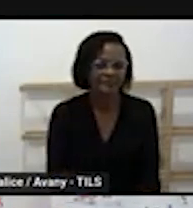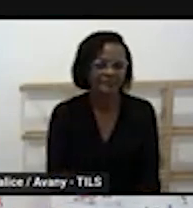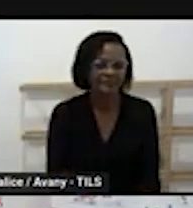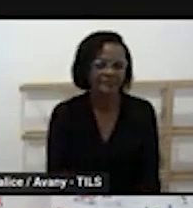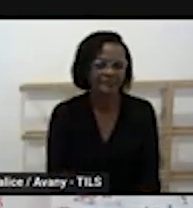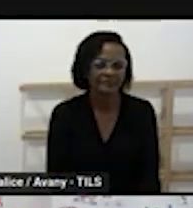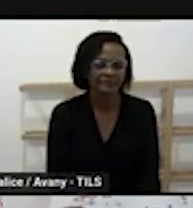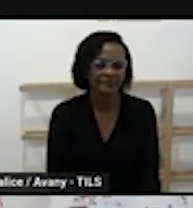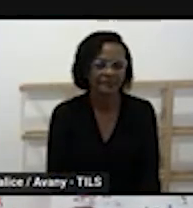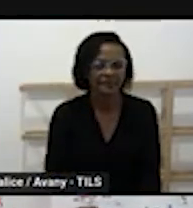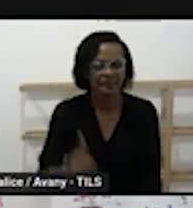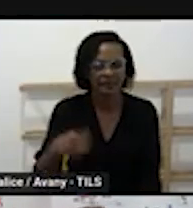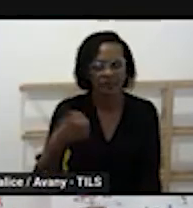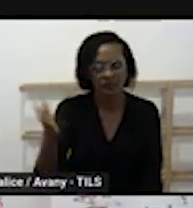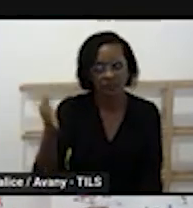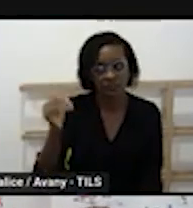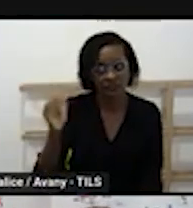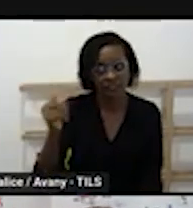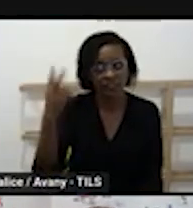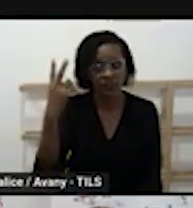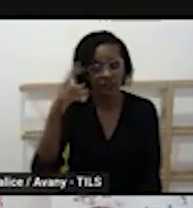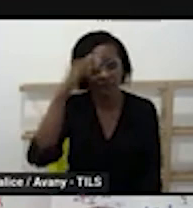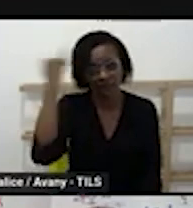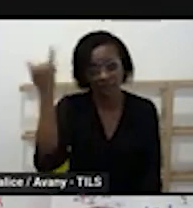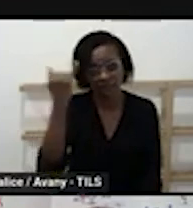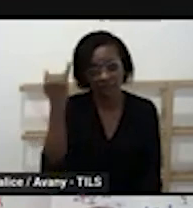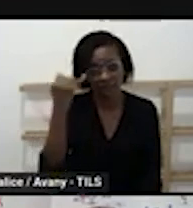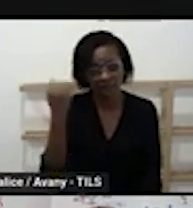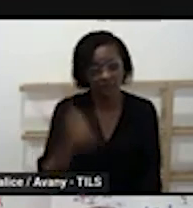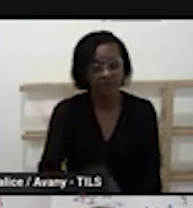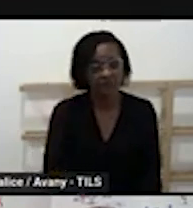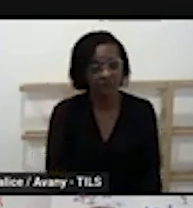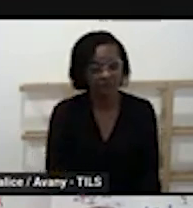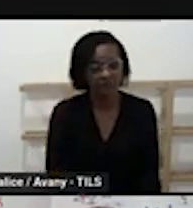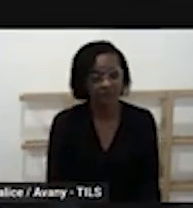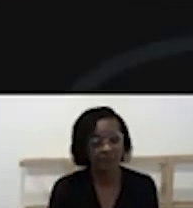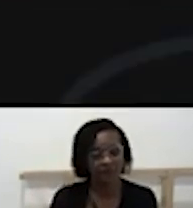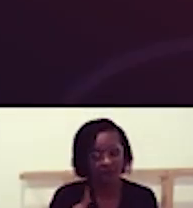e daqui a pouco eu volto pra continuar a falar com vocês tá bom?